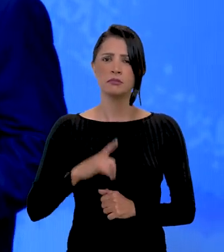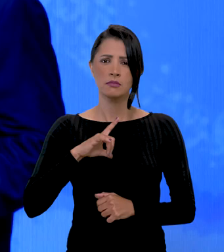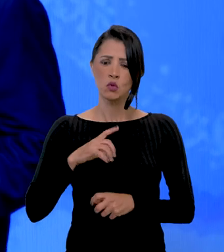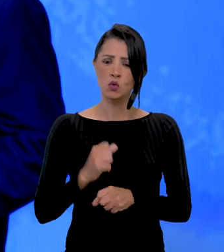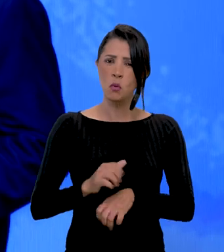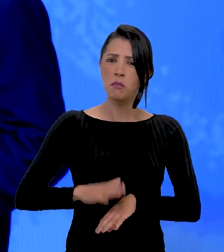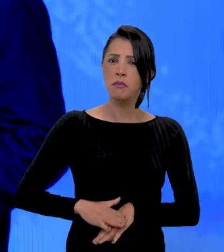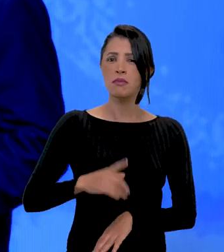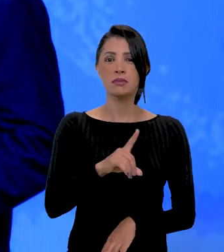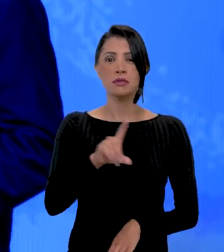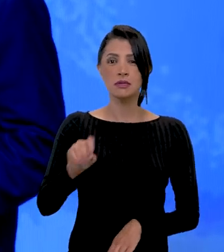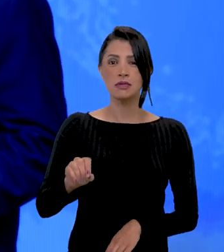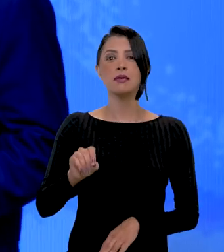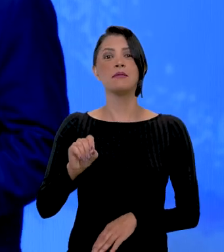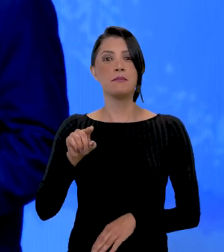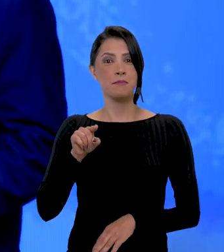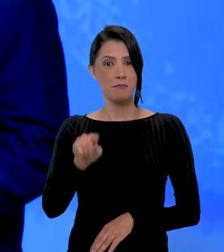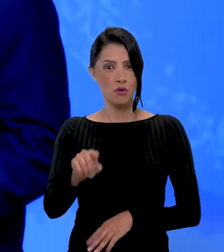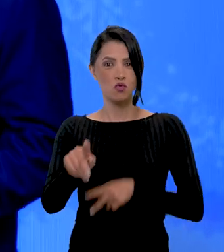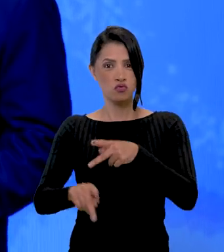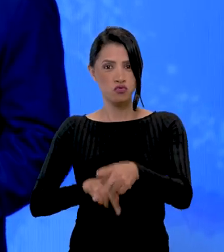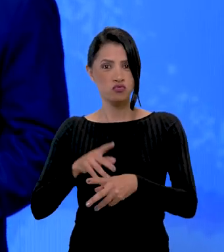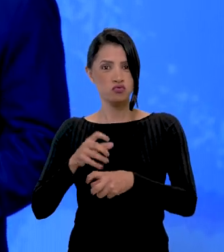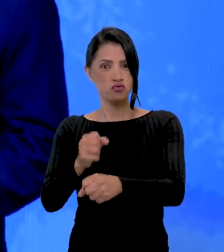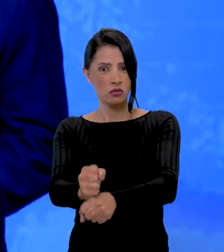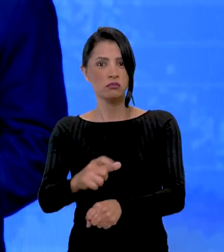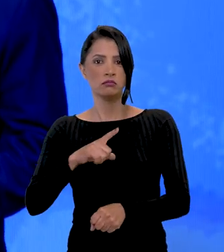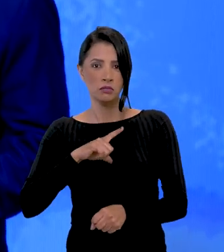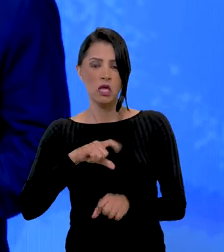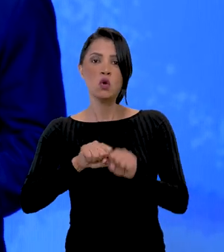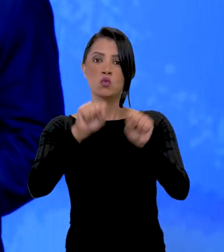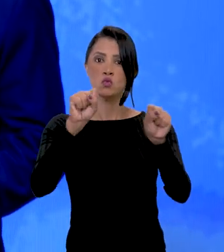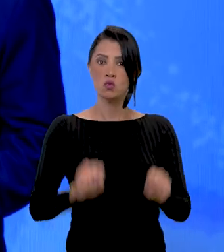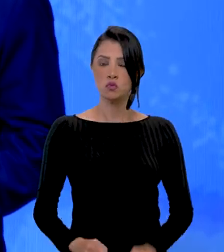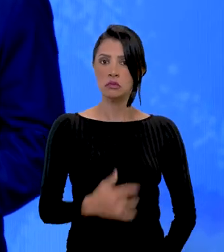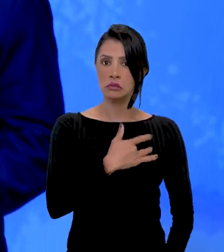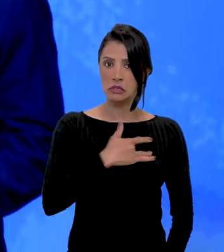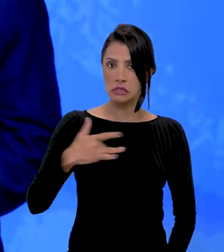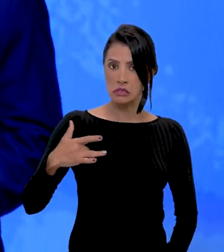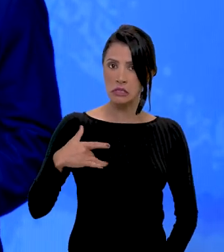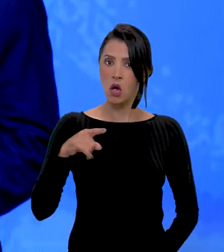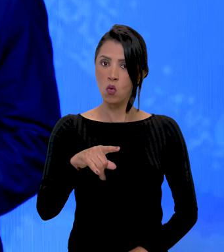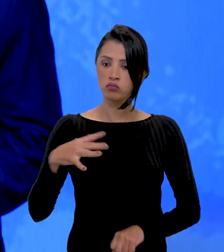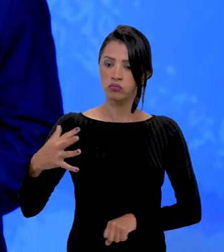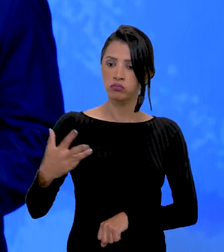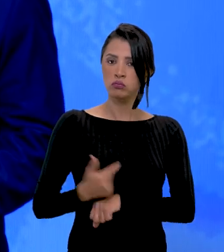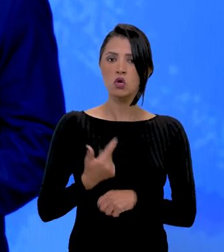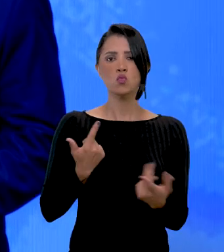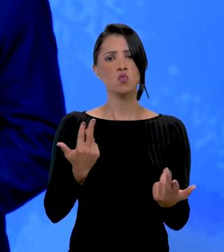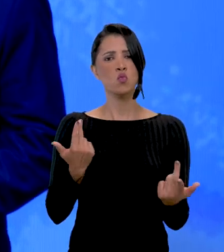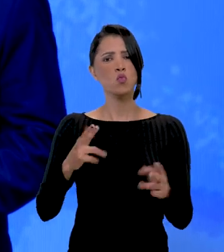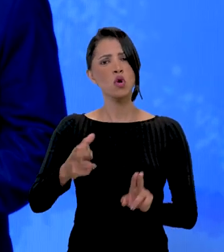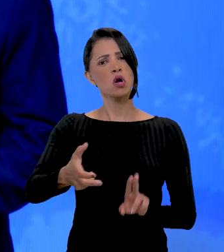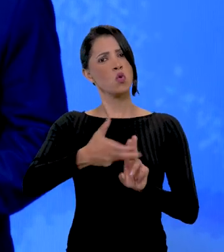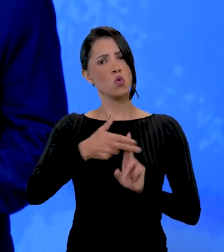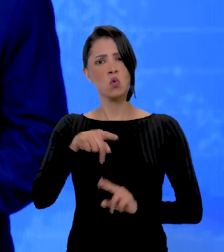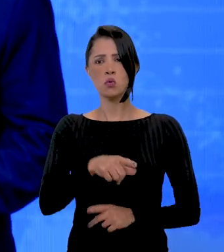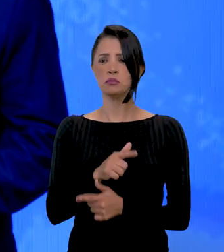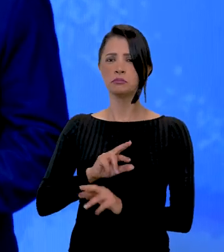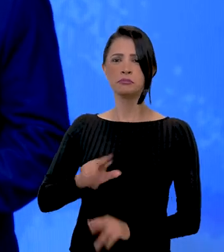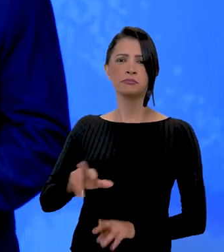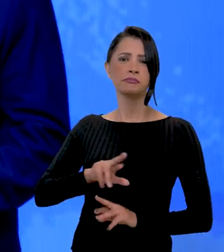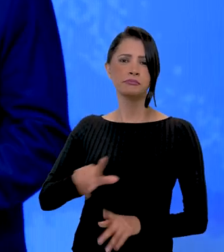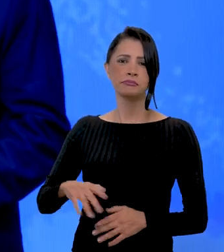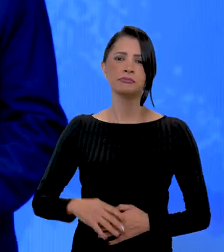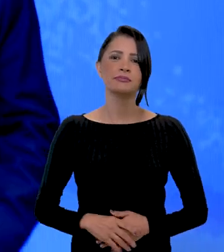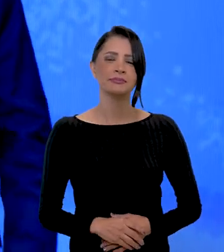mais de 100 mil habitantes que tenha um sistema de saúde da qualidade, do sistema único